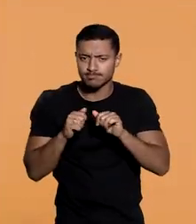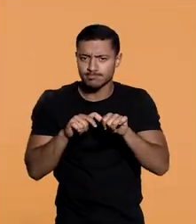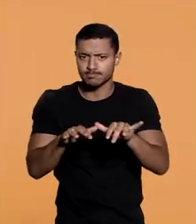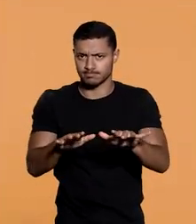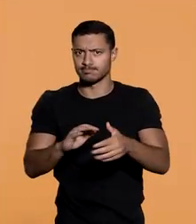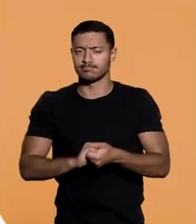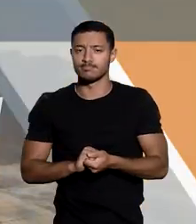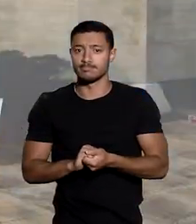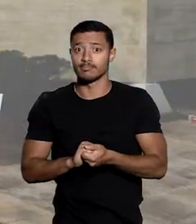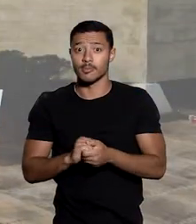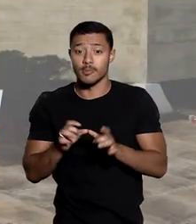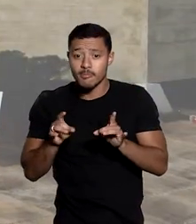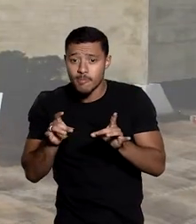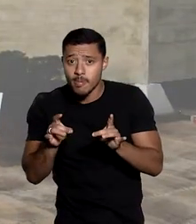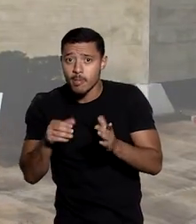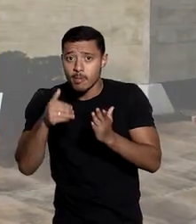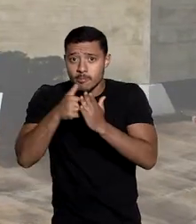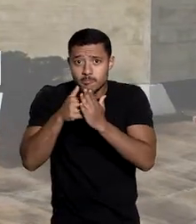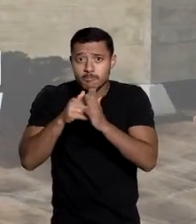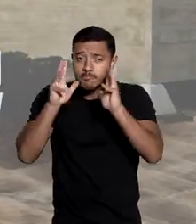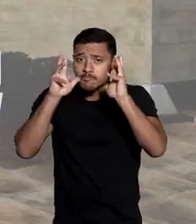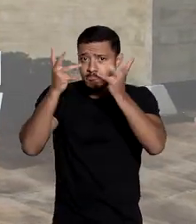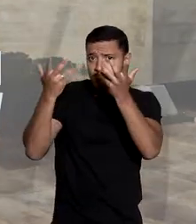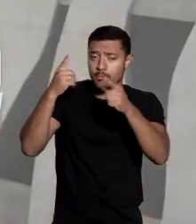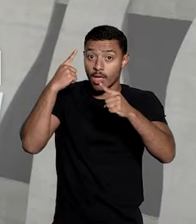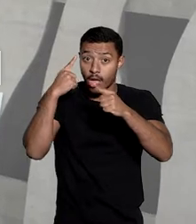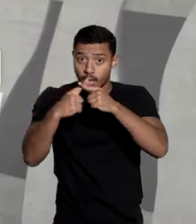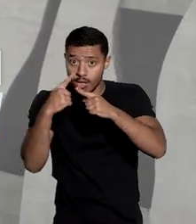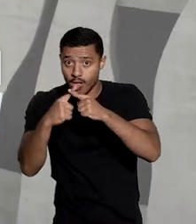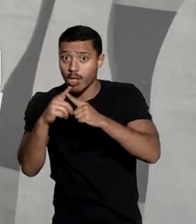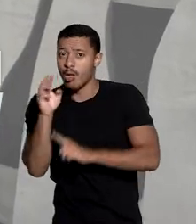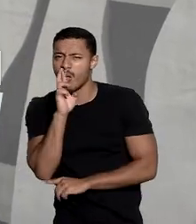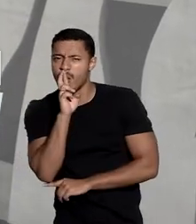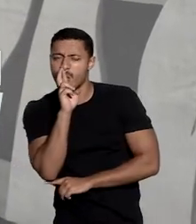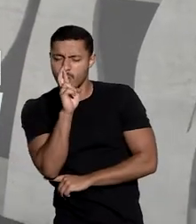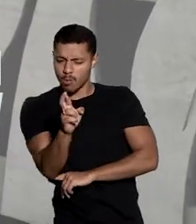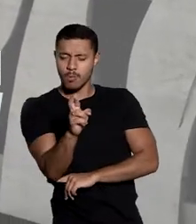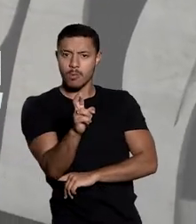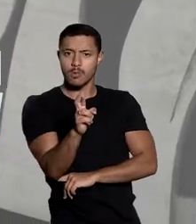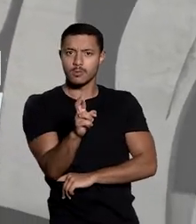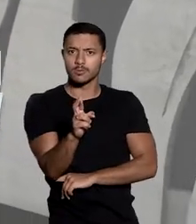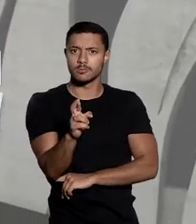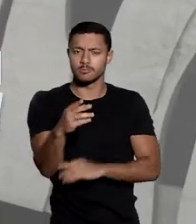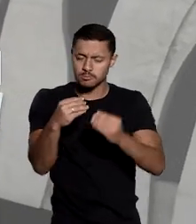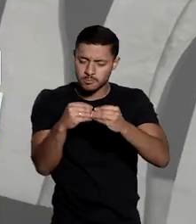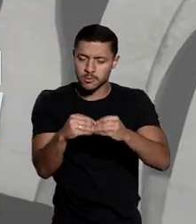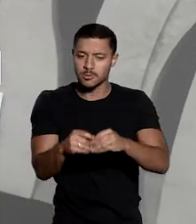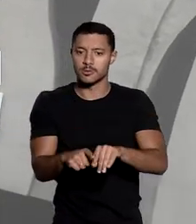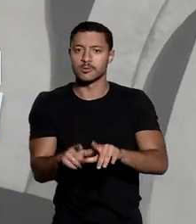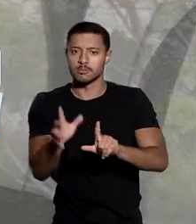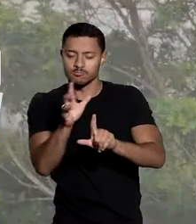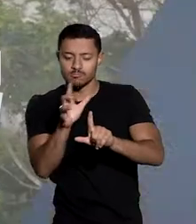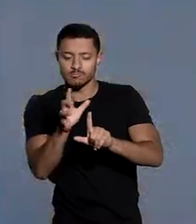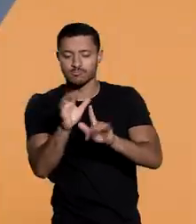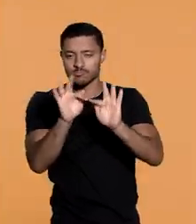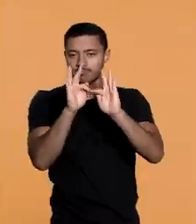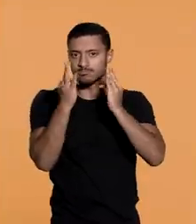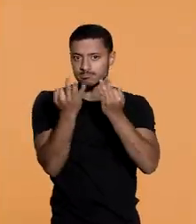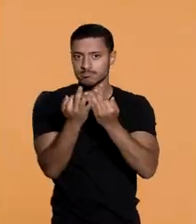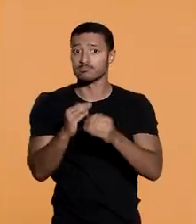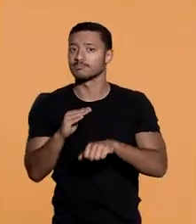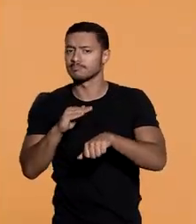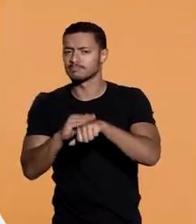Vendedora de ingresso de evento cancelado responde solidariamente por danos causados ao consumidor.